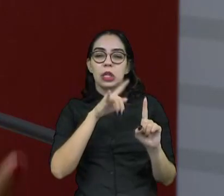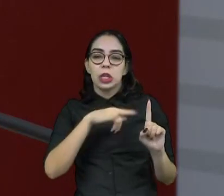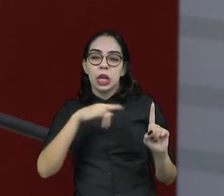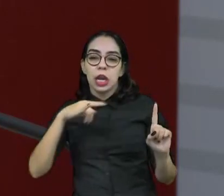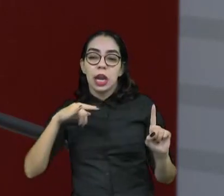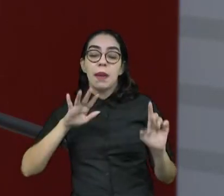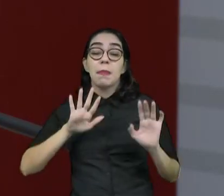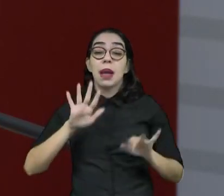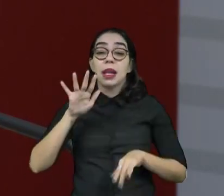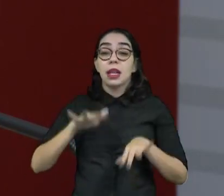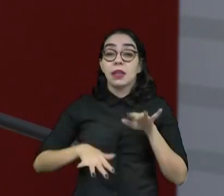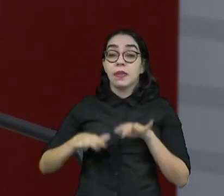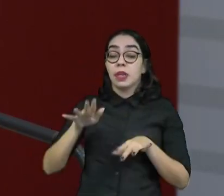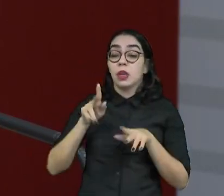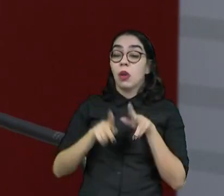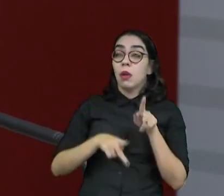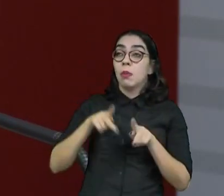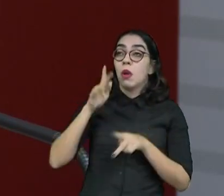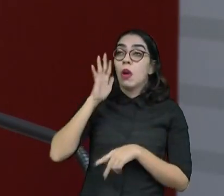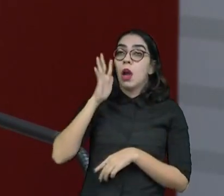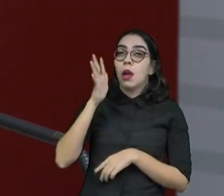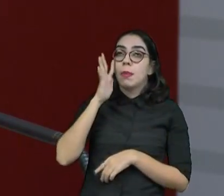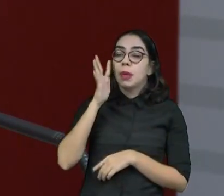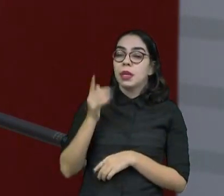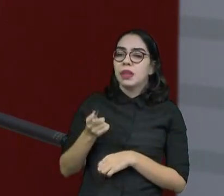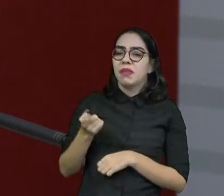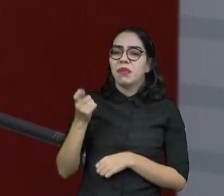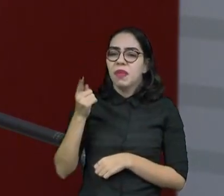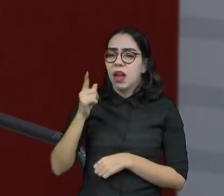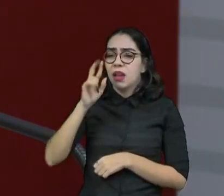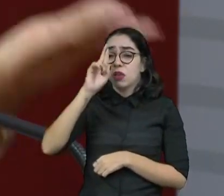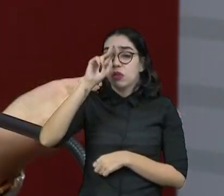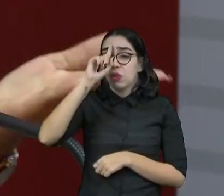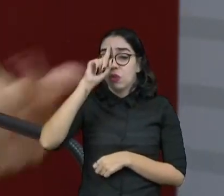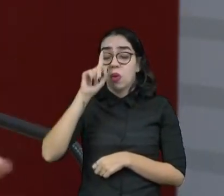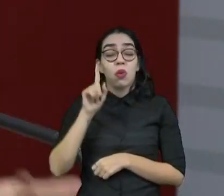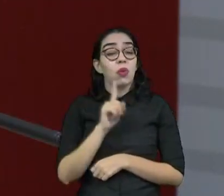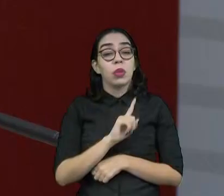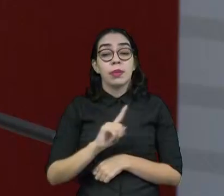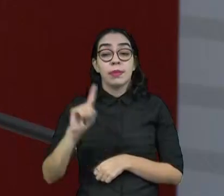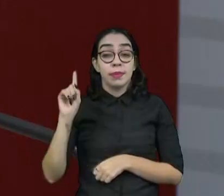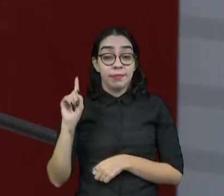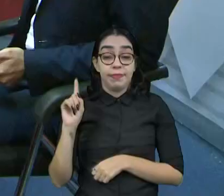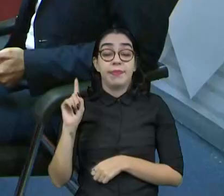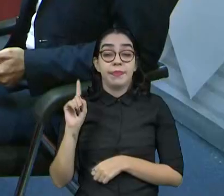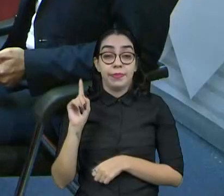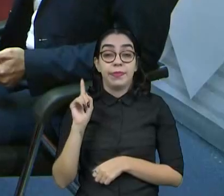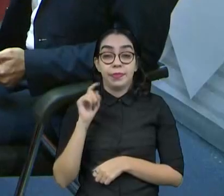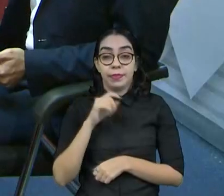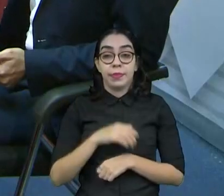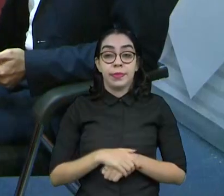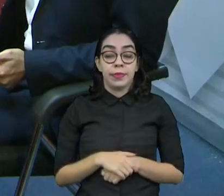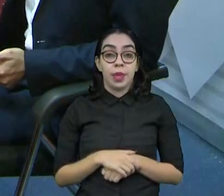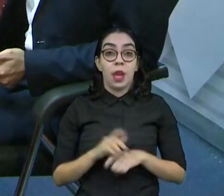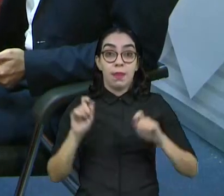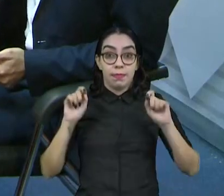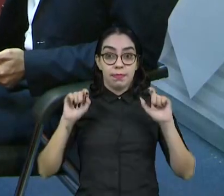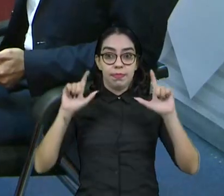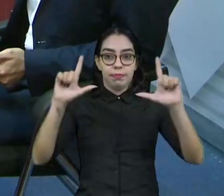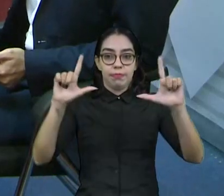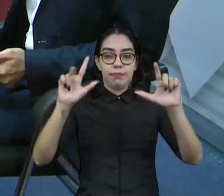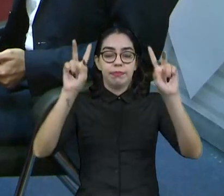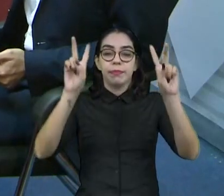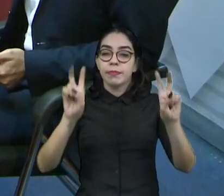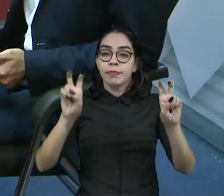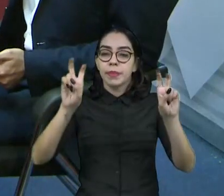que há uma discrepância. E não é, é só um recorte que foi exposto, divulgado. A manchete vem lá, pesquisa